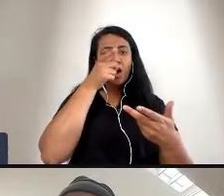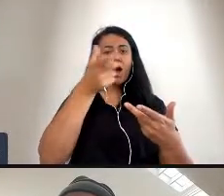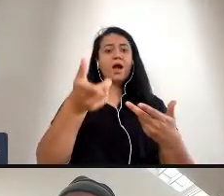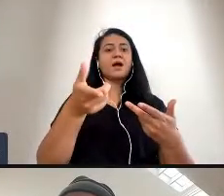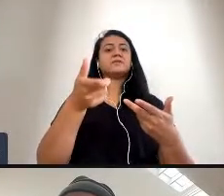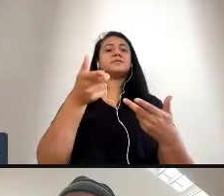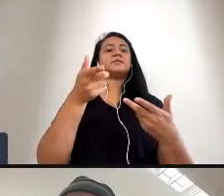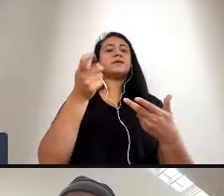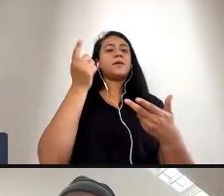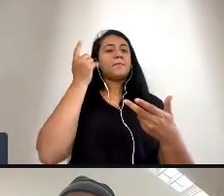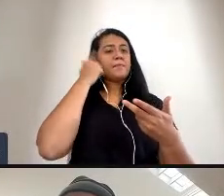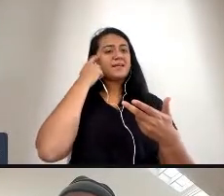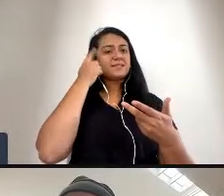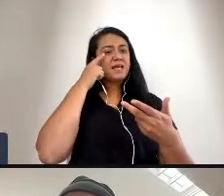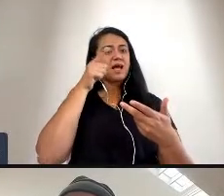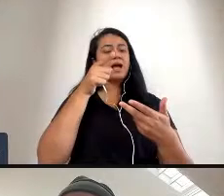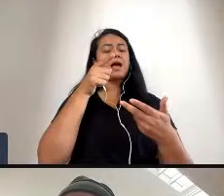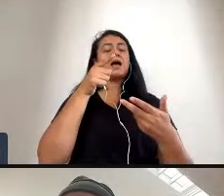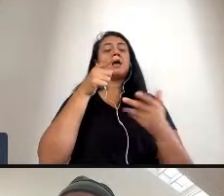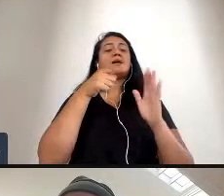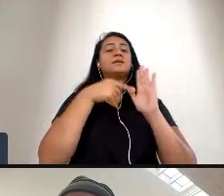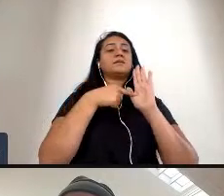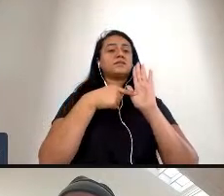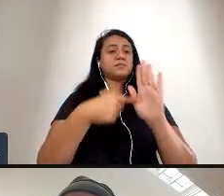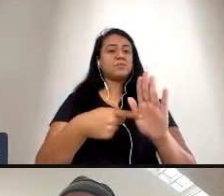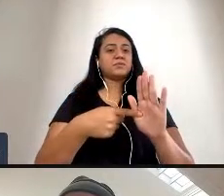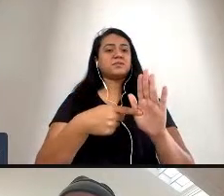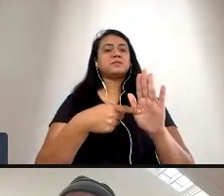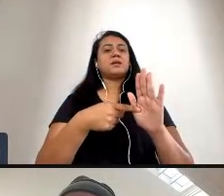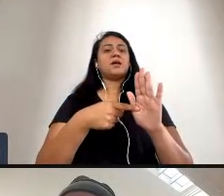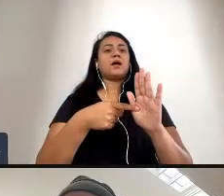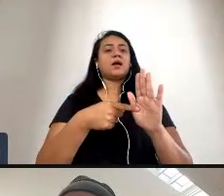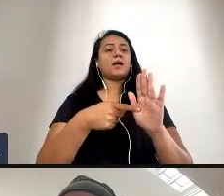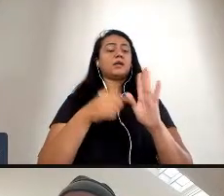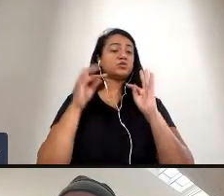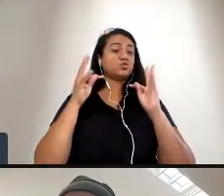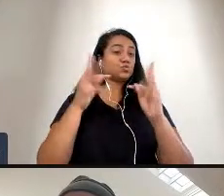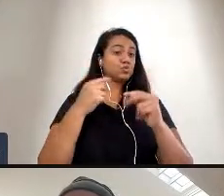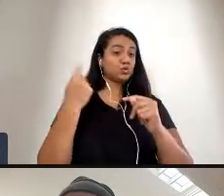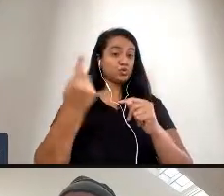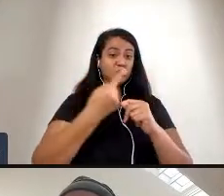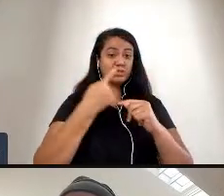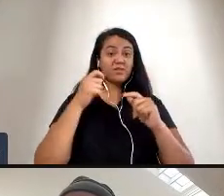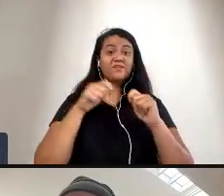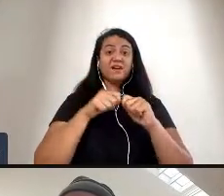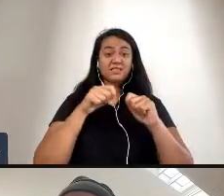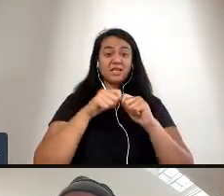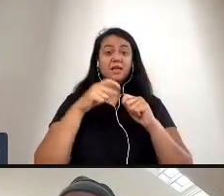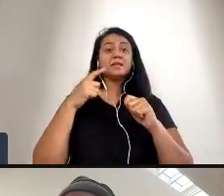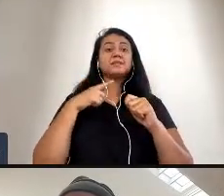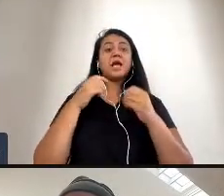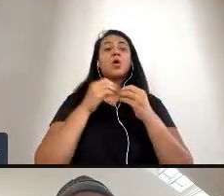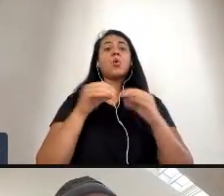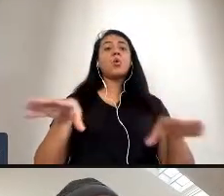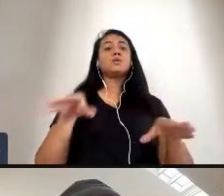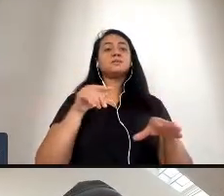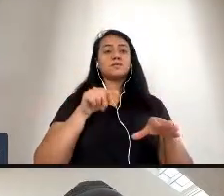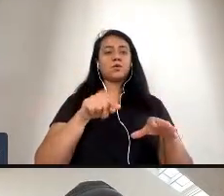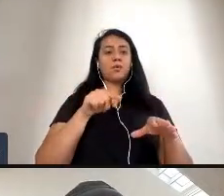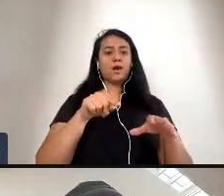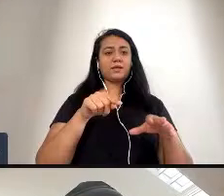que todos os nossos atos têm repercussão ou seja eles não são neutros não há